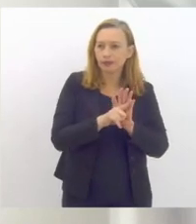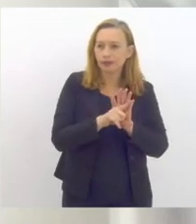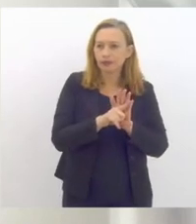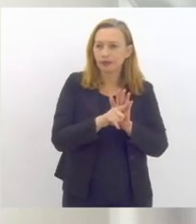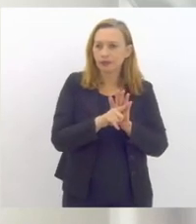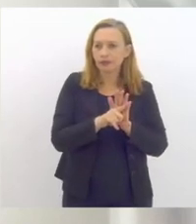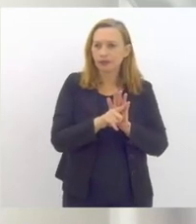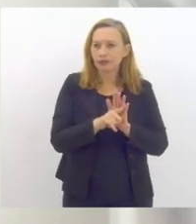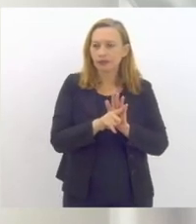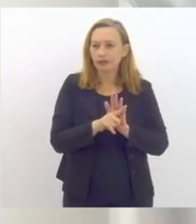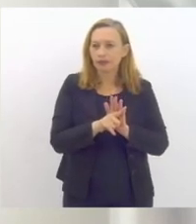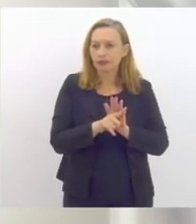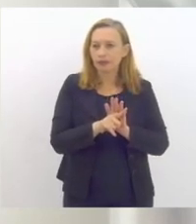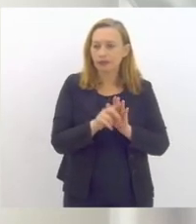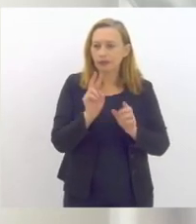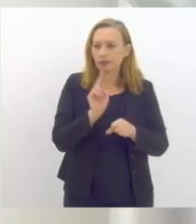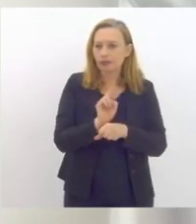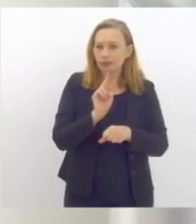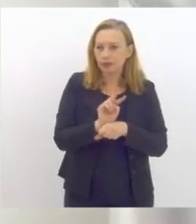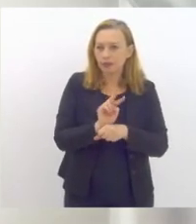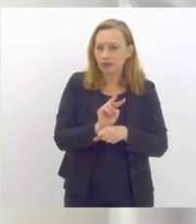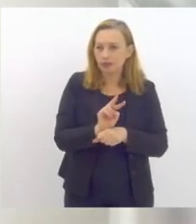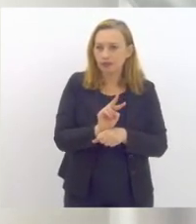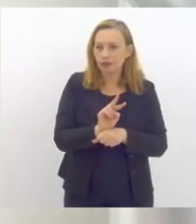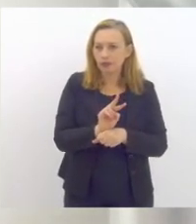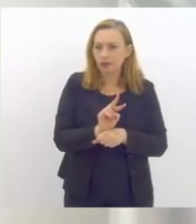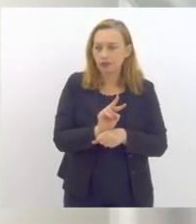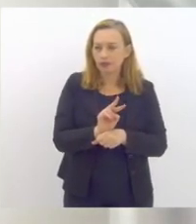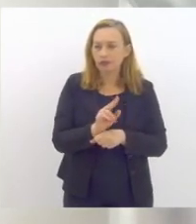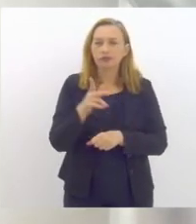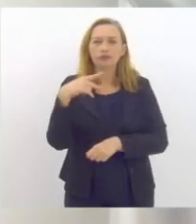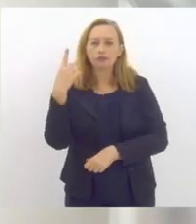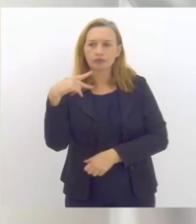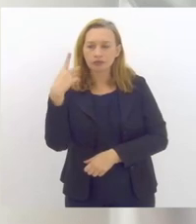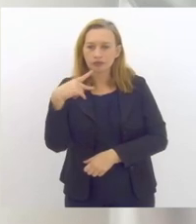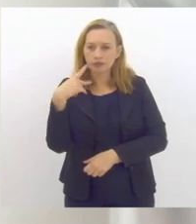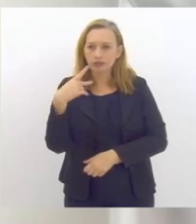diz respeito a prevenção e as políticas